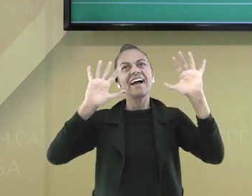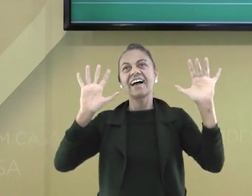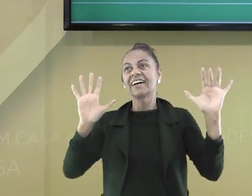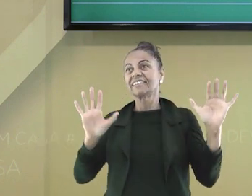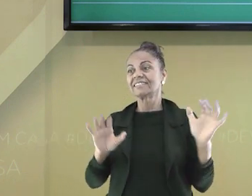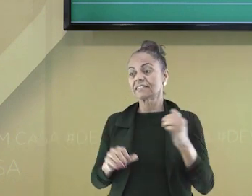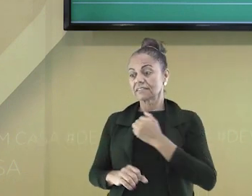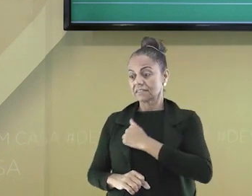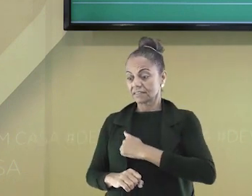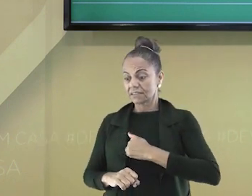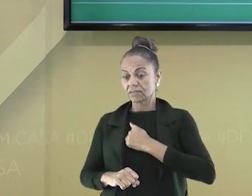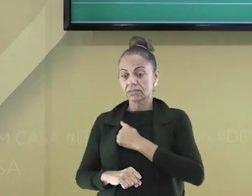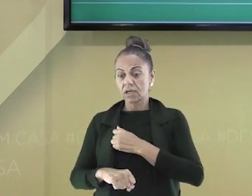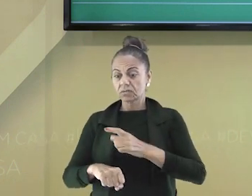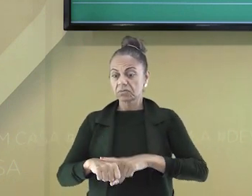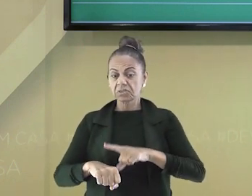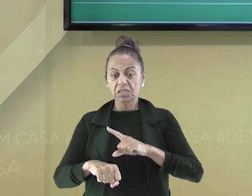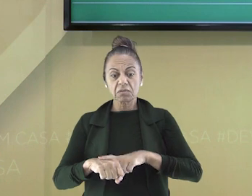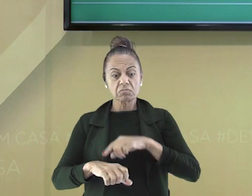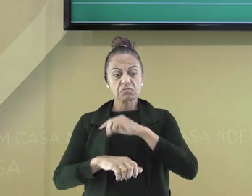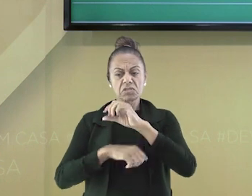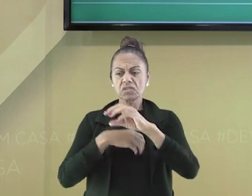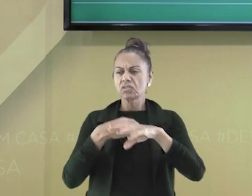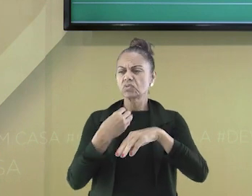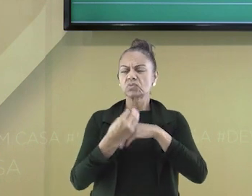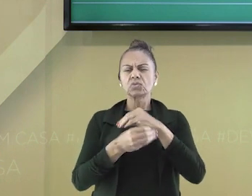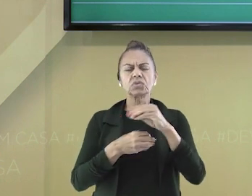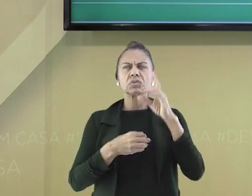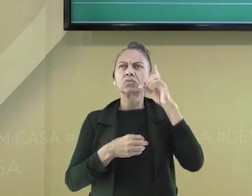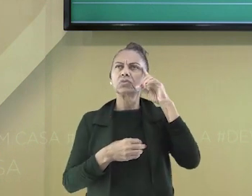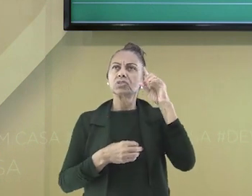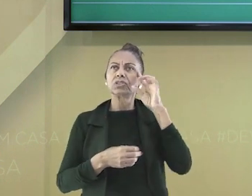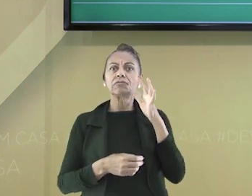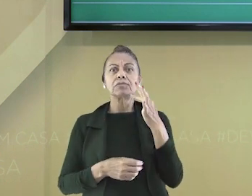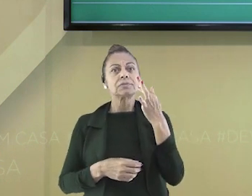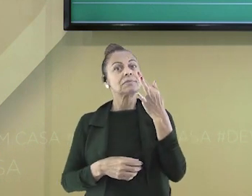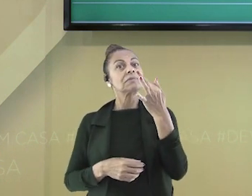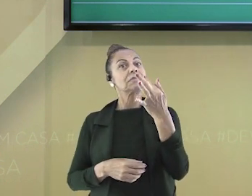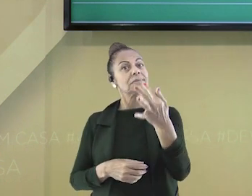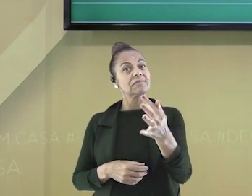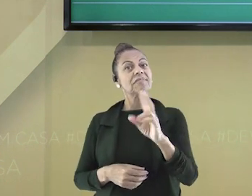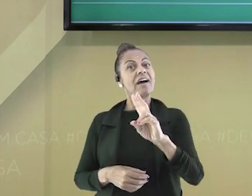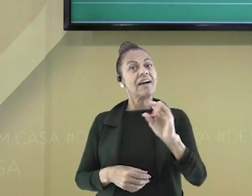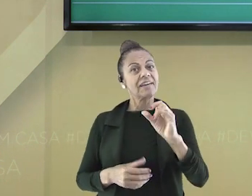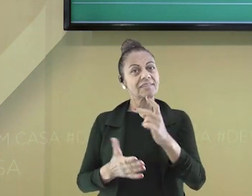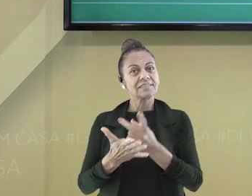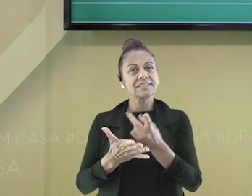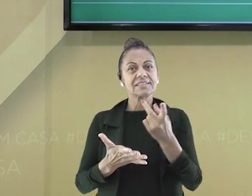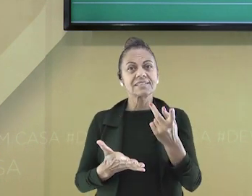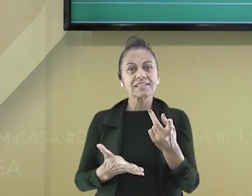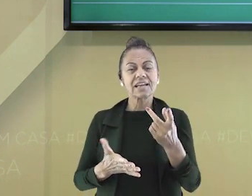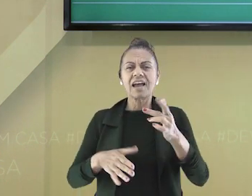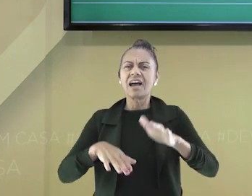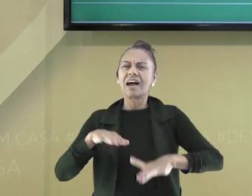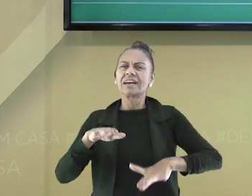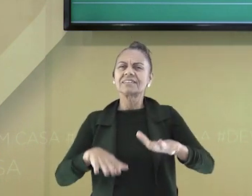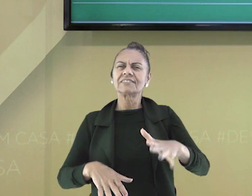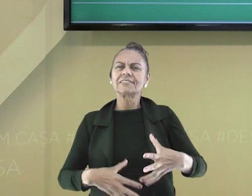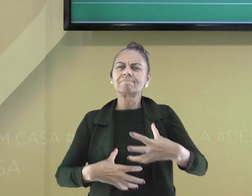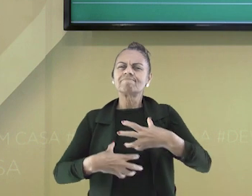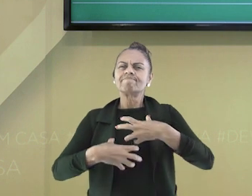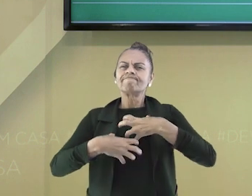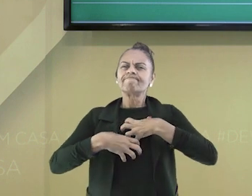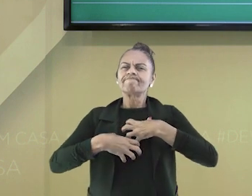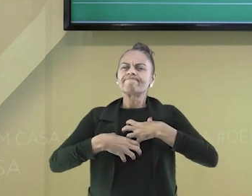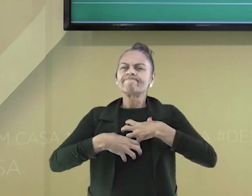fantasias. A saudade do tempo vivido se misturava aos dias que ainda viriam. Algumas vezes